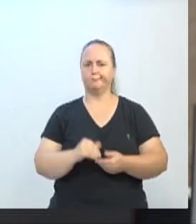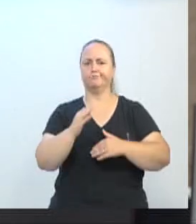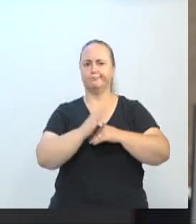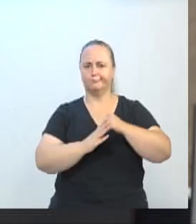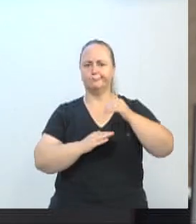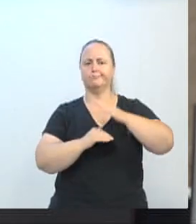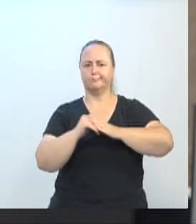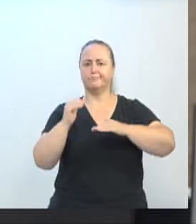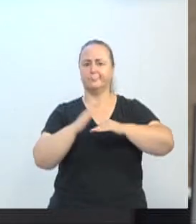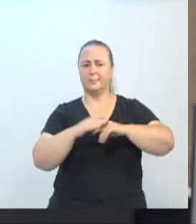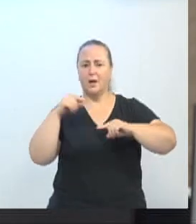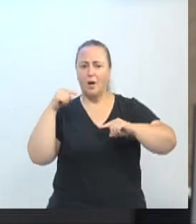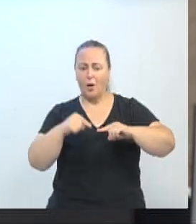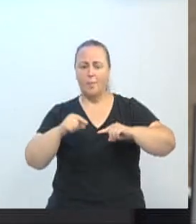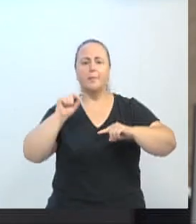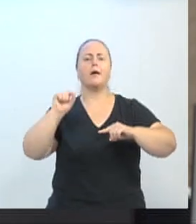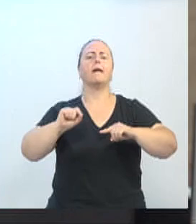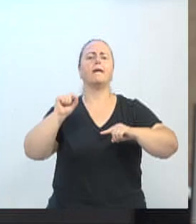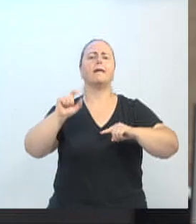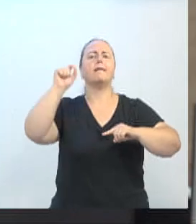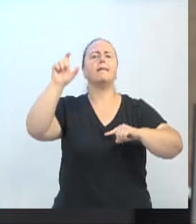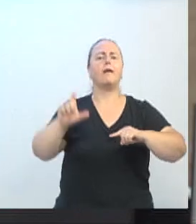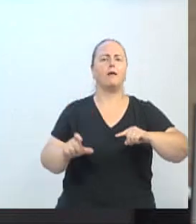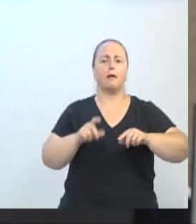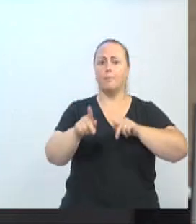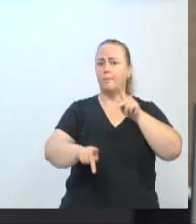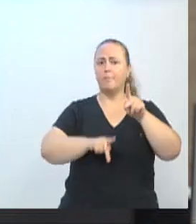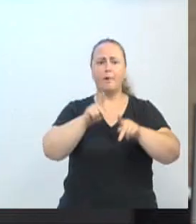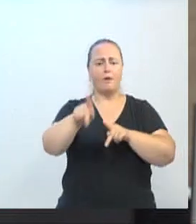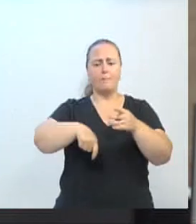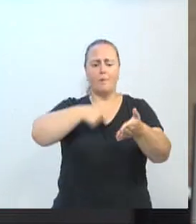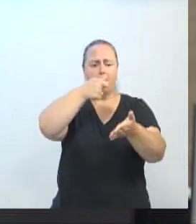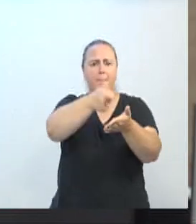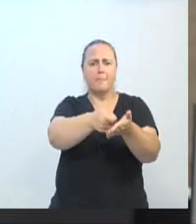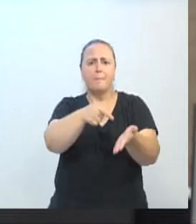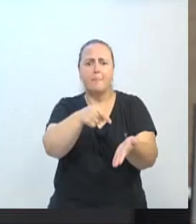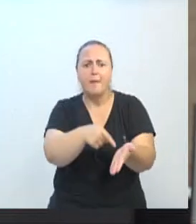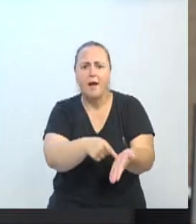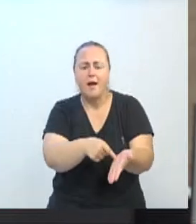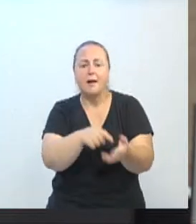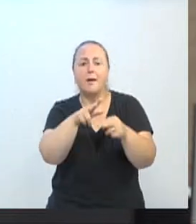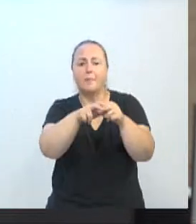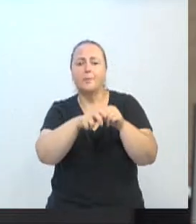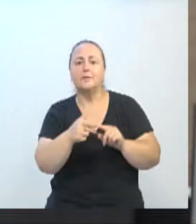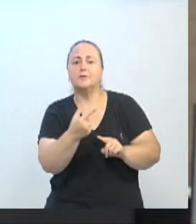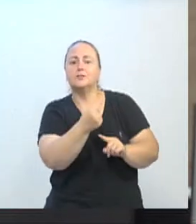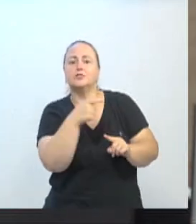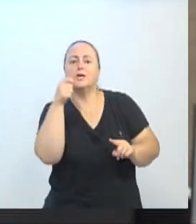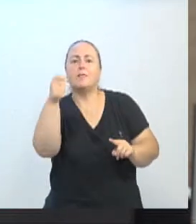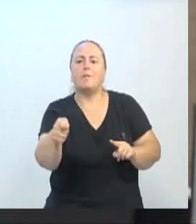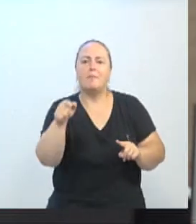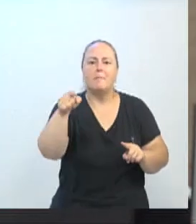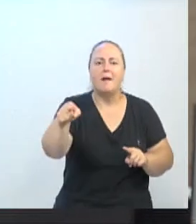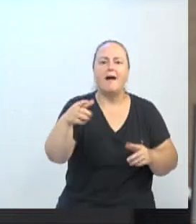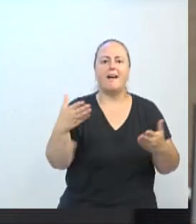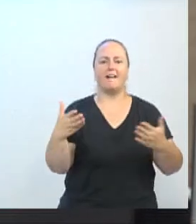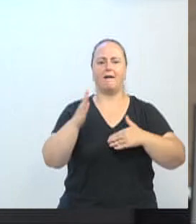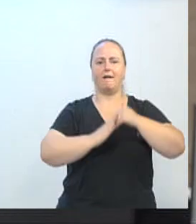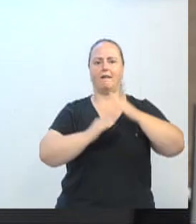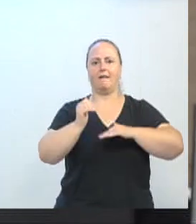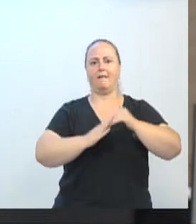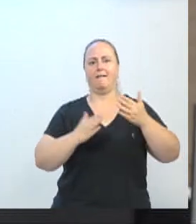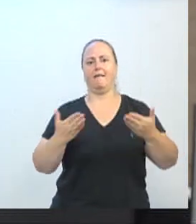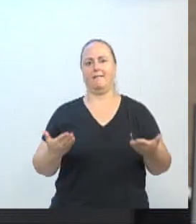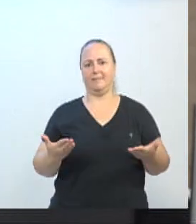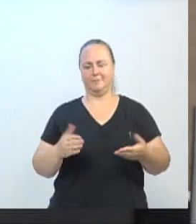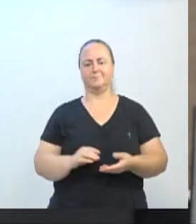padrinho. O maior padrinho é o povo que paga os seus impostos. Esse dinheiro é feito com os impostos do povo, que contribui. E muitas